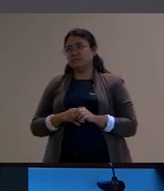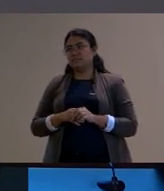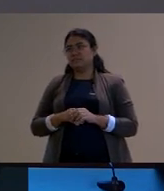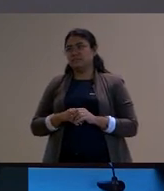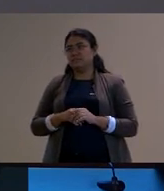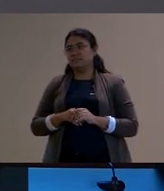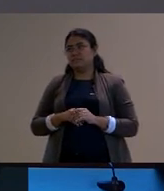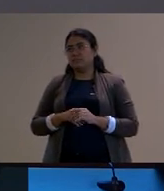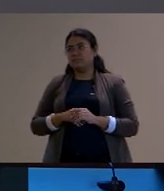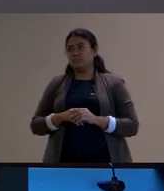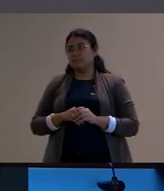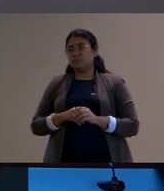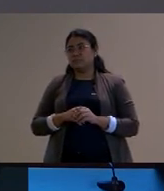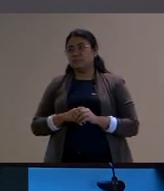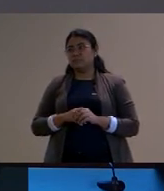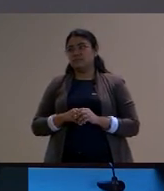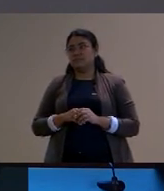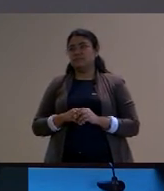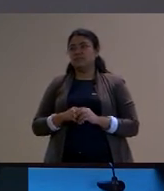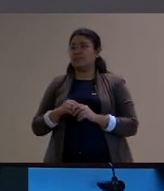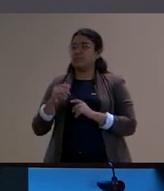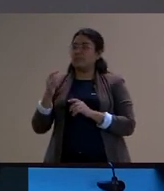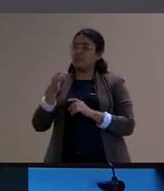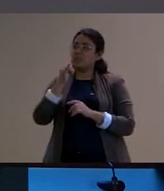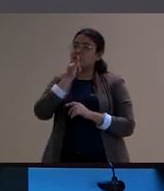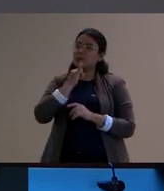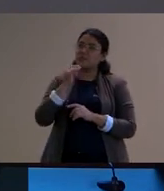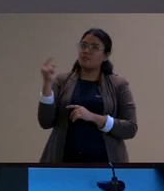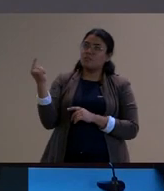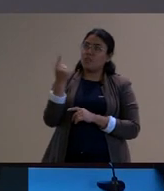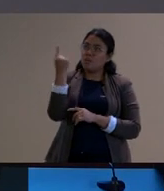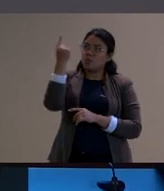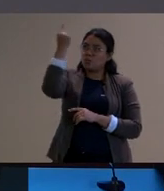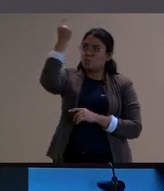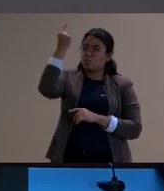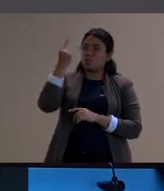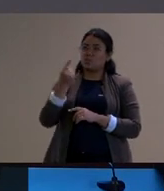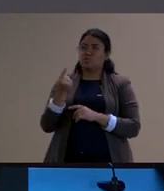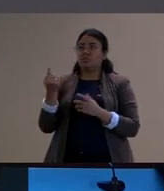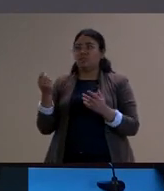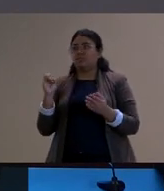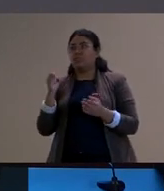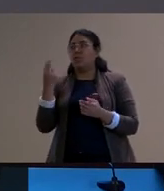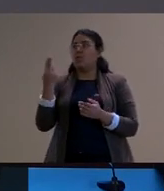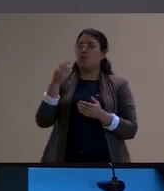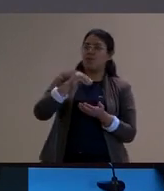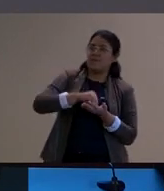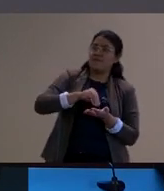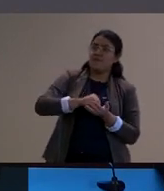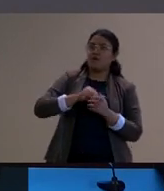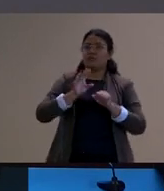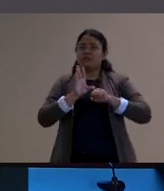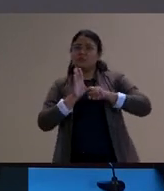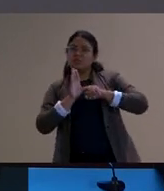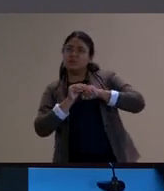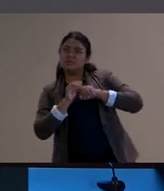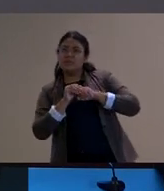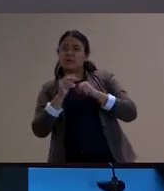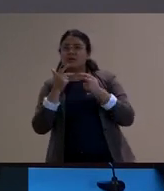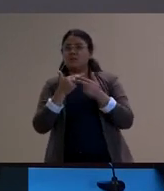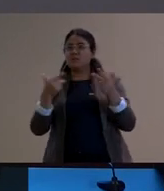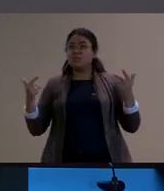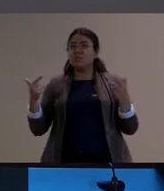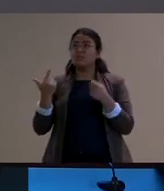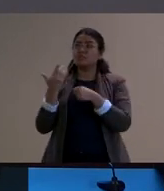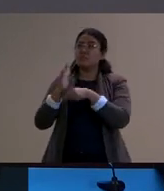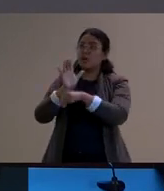enfim a estatura a falta de alguns conhecimentos tudo isso contribui para que